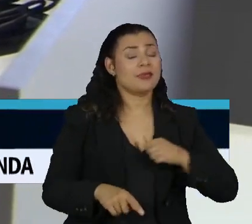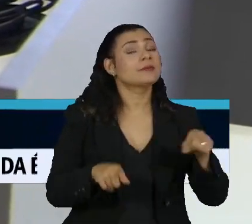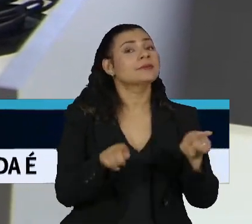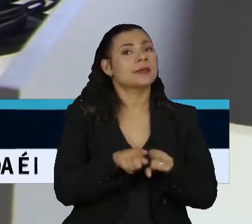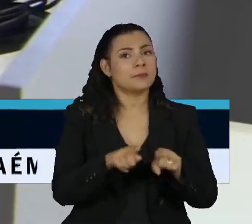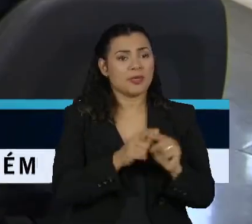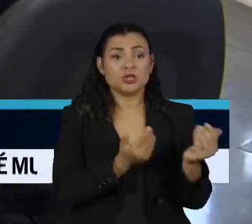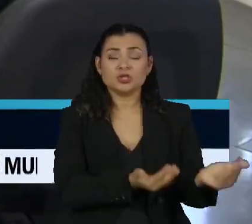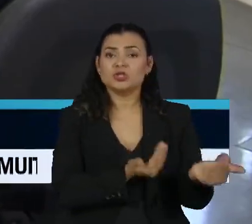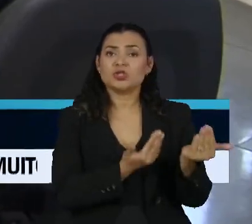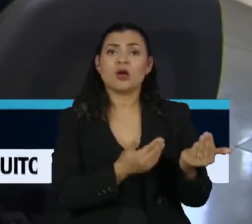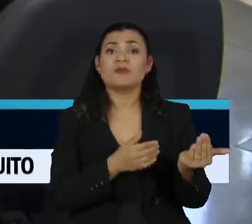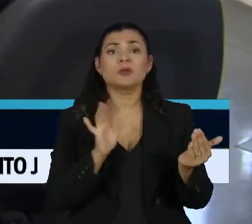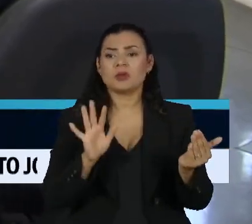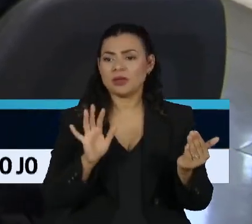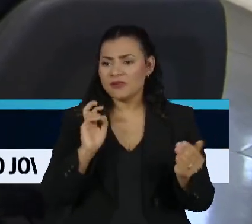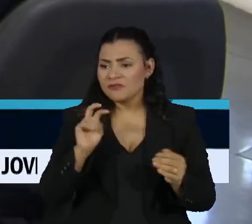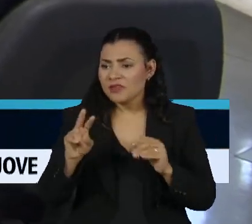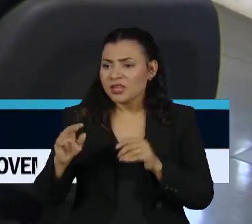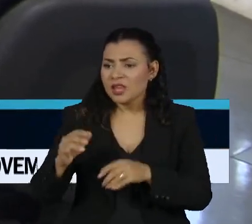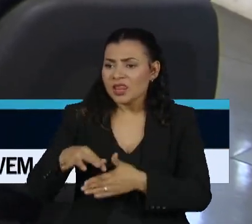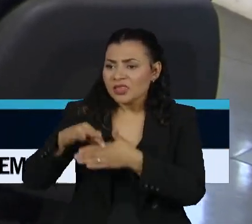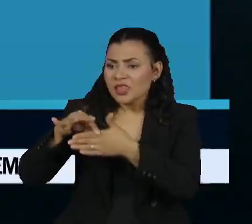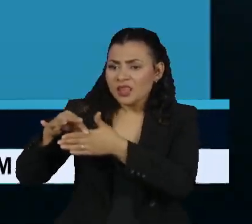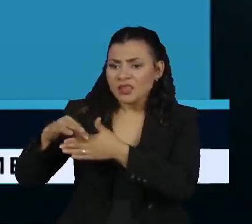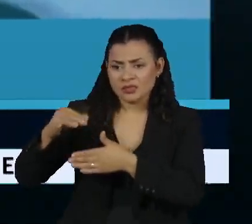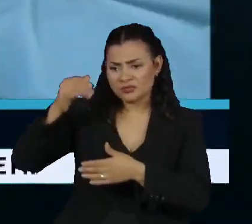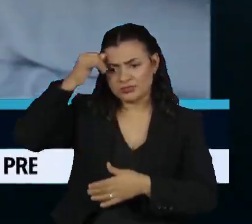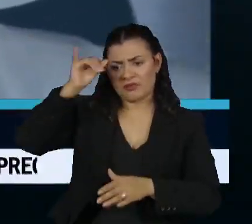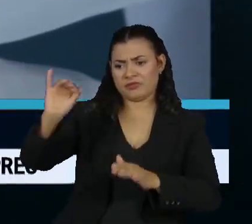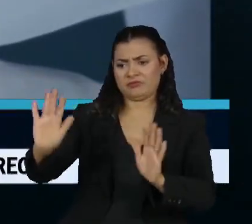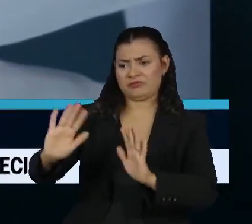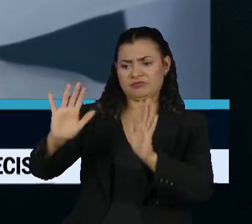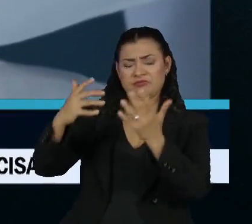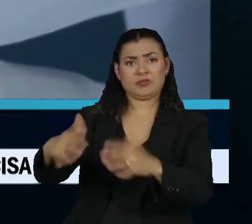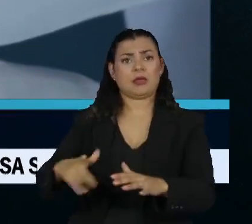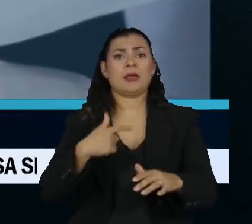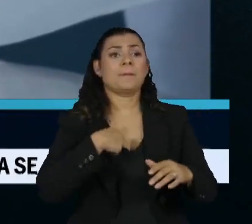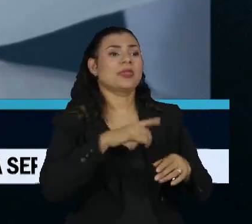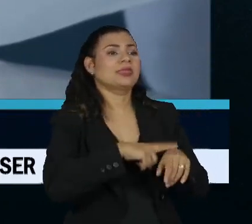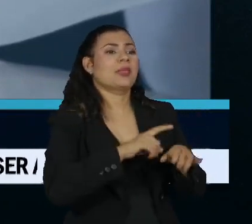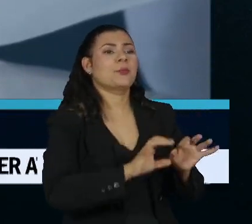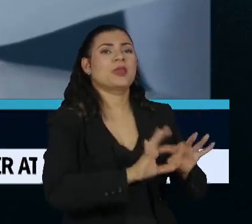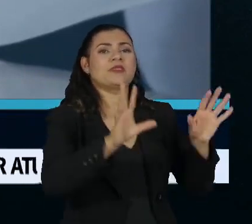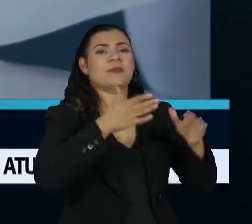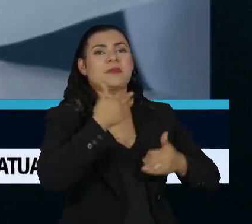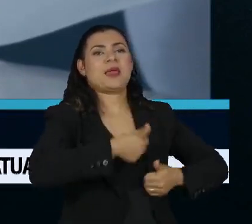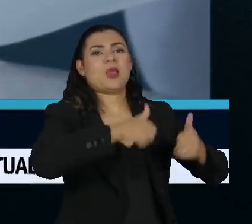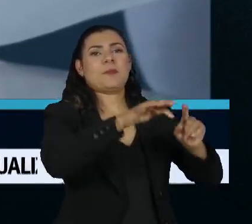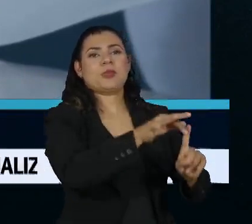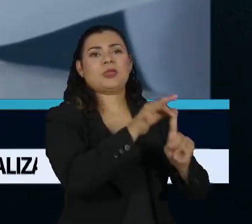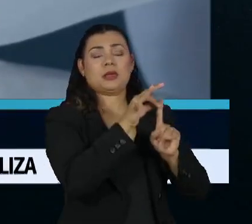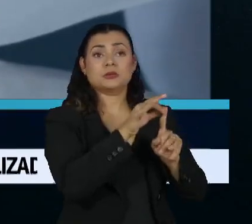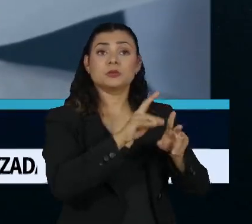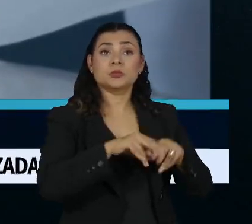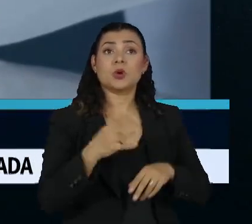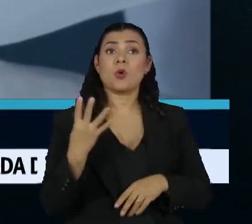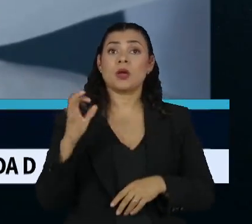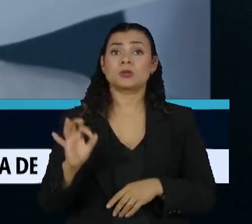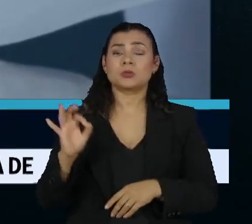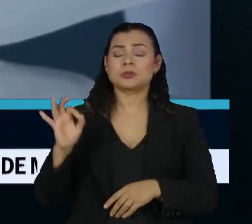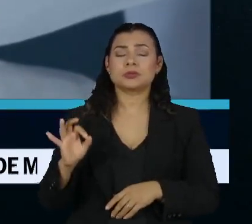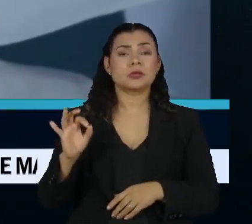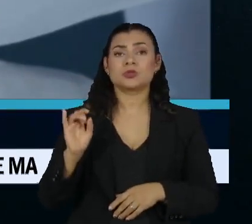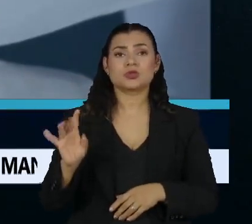que os jovens estão evitando cargos de liderança para ter mais tempo livre. Apenas 4% dos funcionários